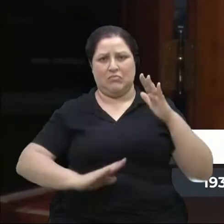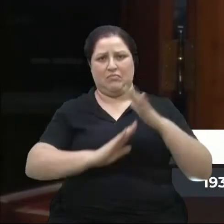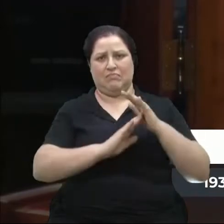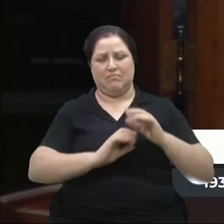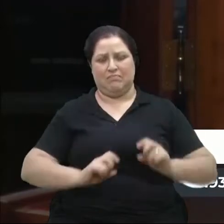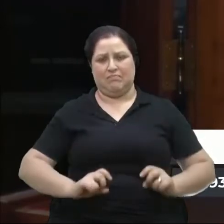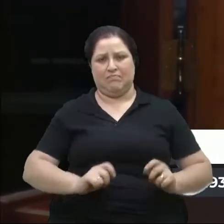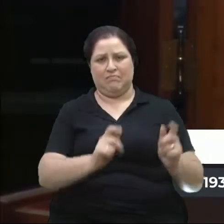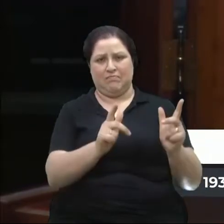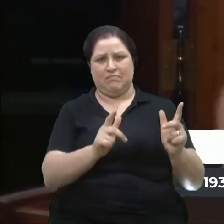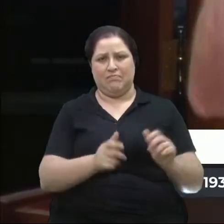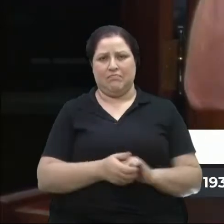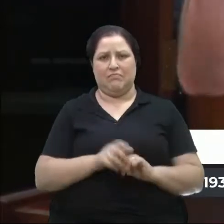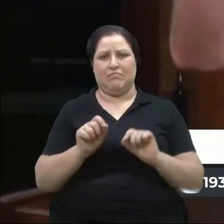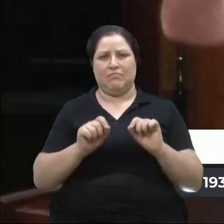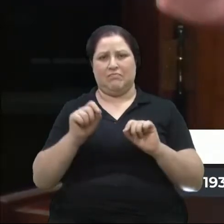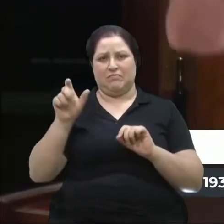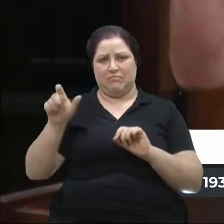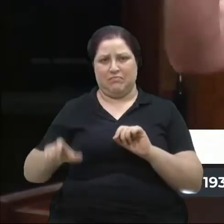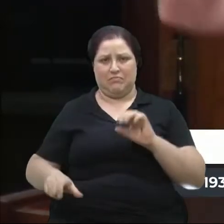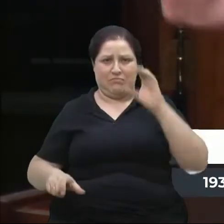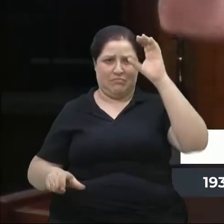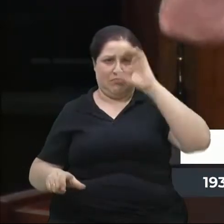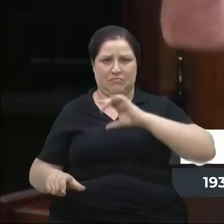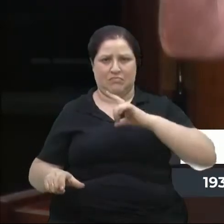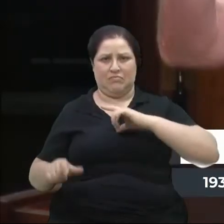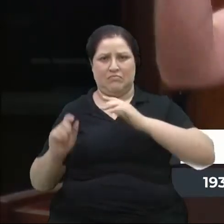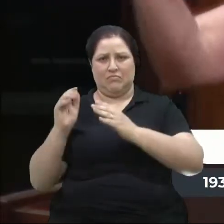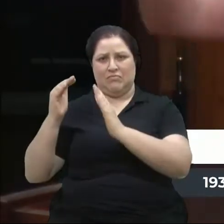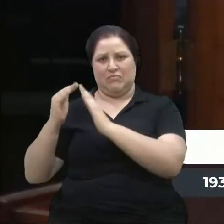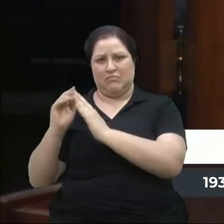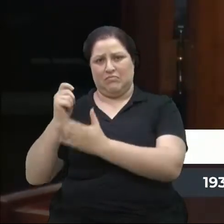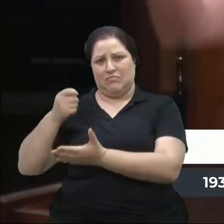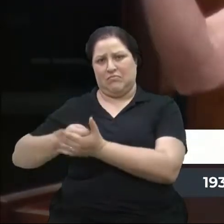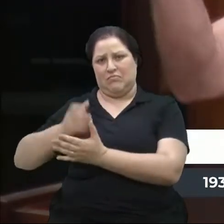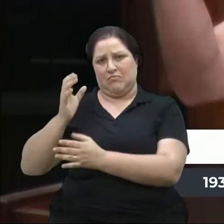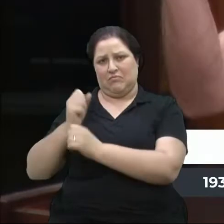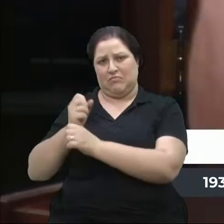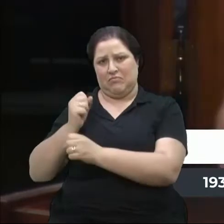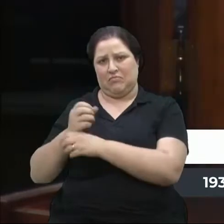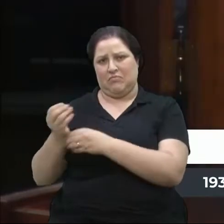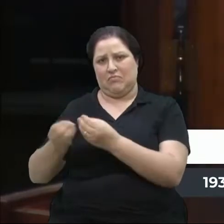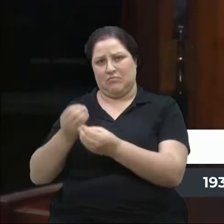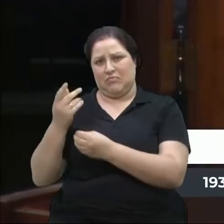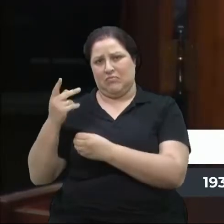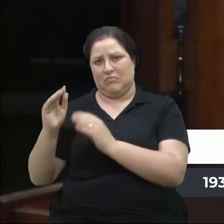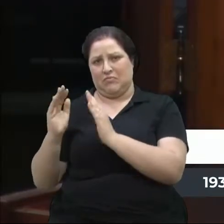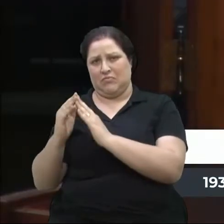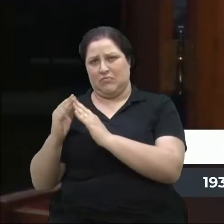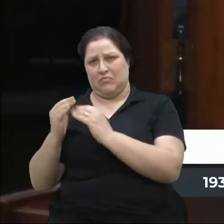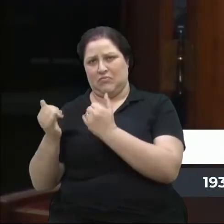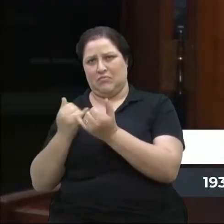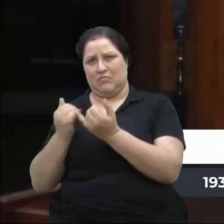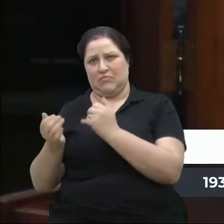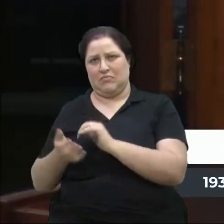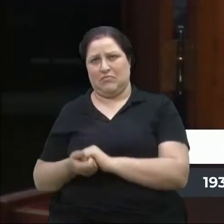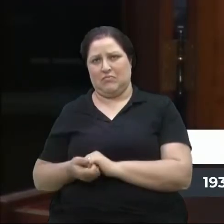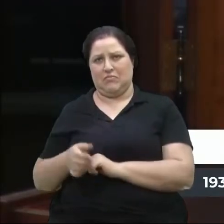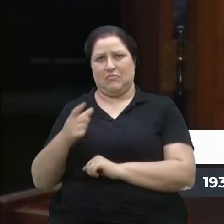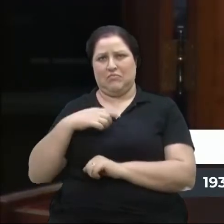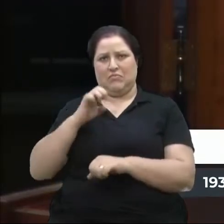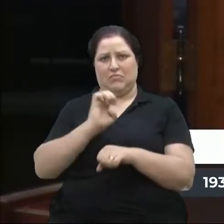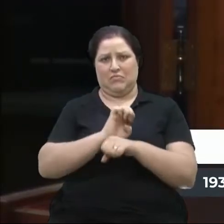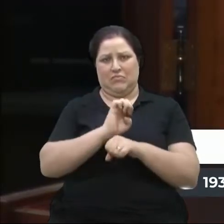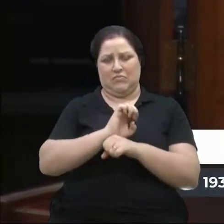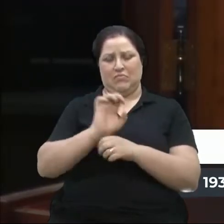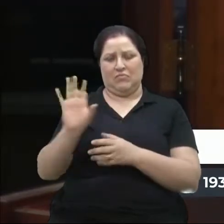O que diz o teto de gastos? Ao cidadão que tem uma casa, que paga as suas contas, funciona assim na sua residência. O Estado